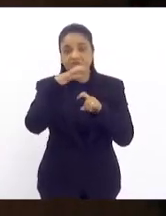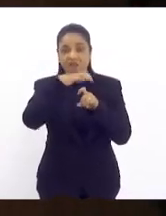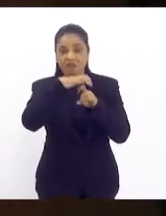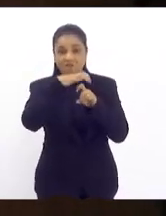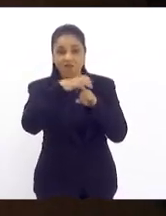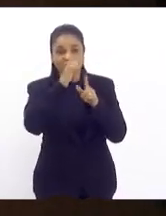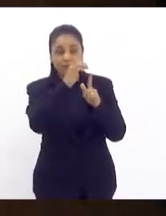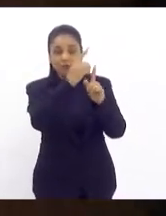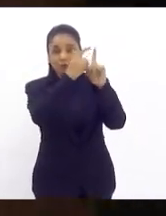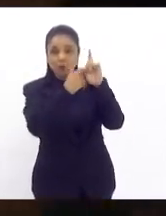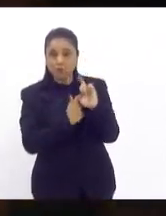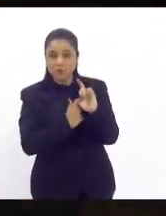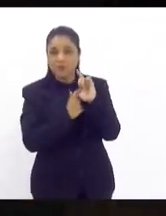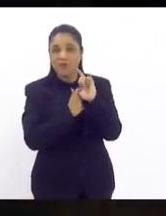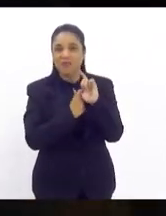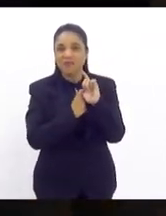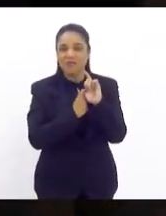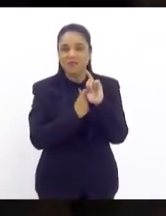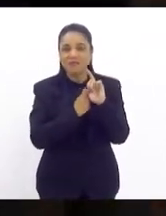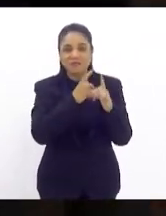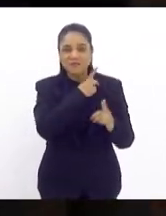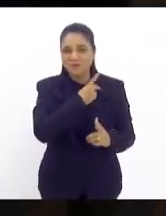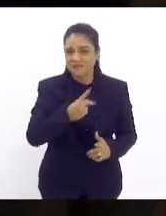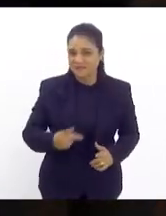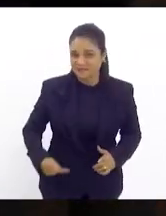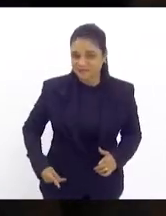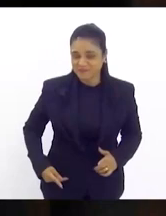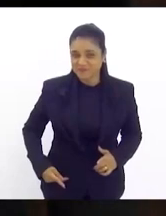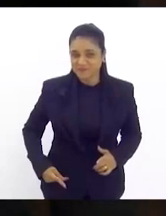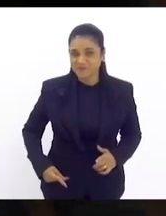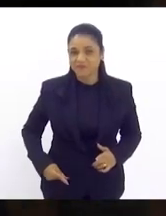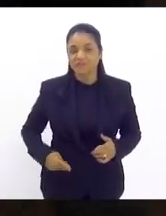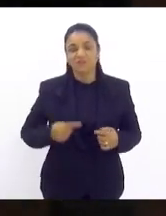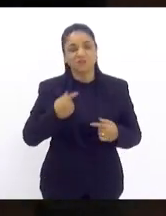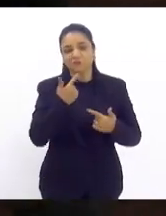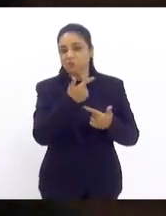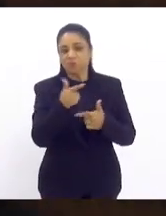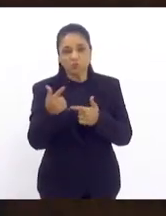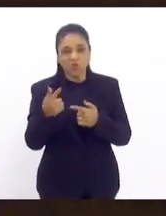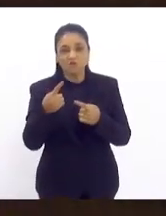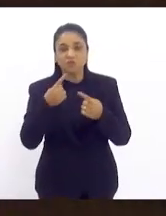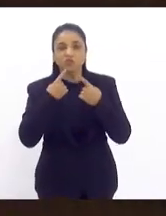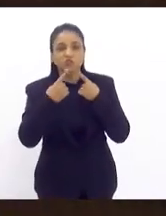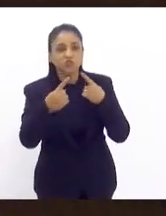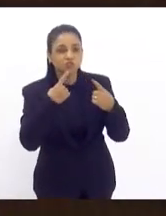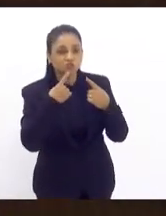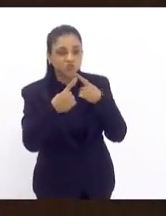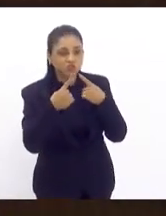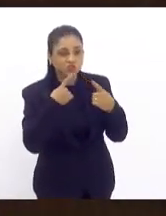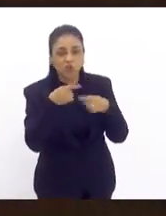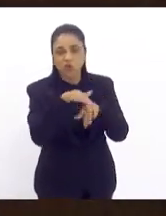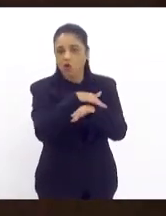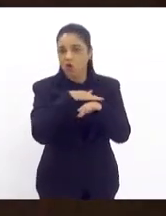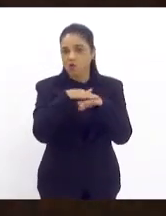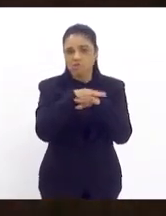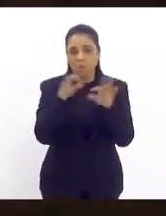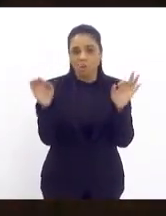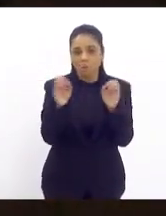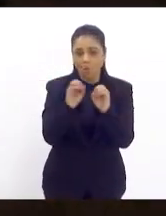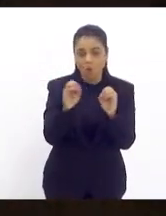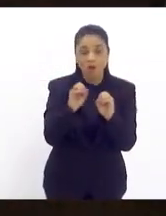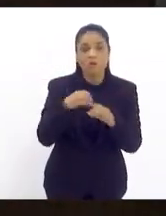suspenso, presidente. Foi suspenso porque não houve diálogo, não houve conversa, inclusive, o prefeito pediu